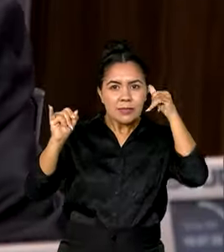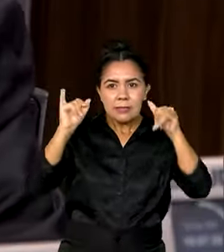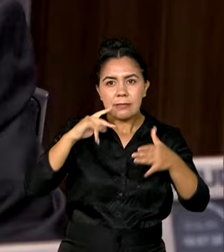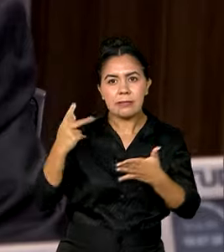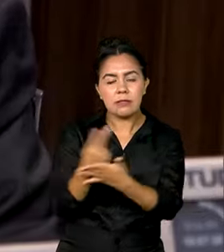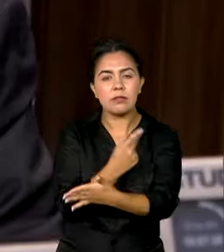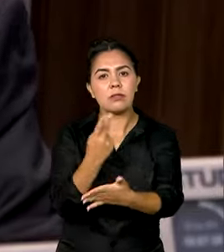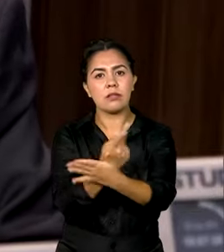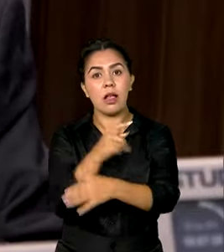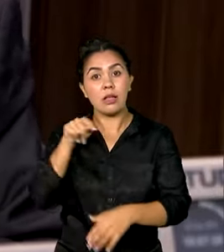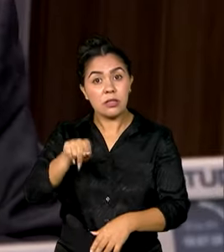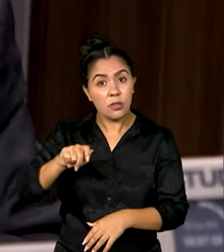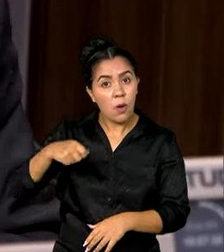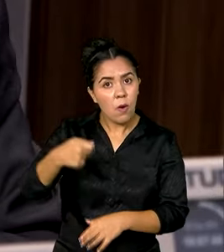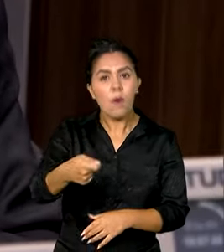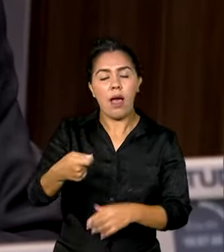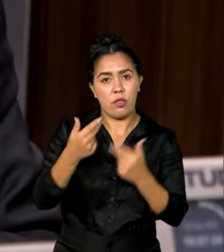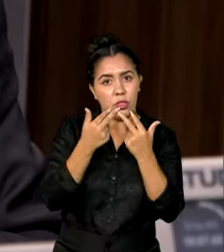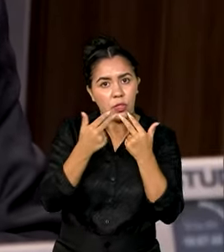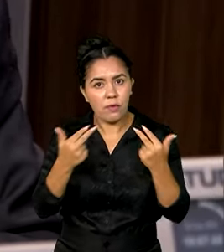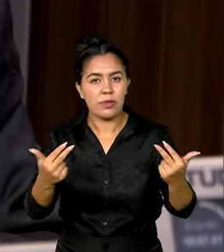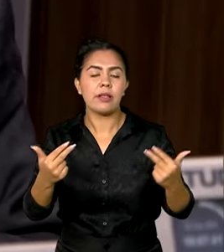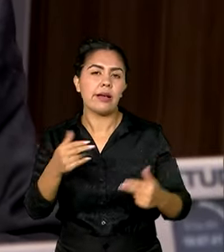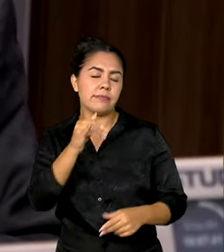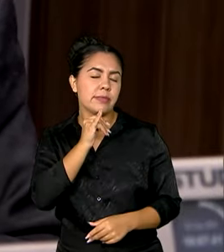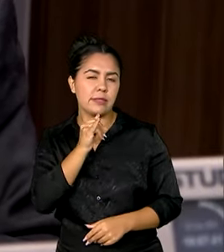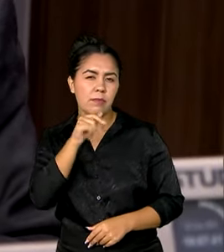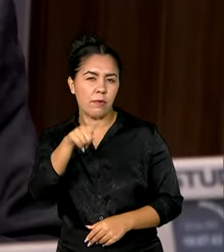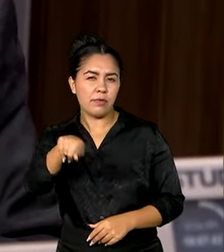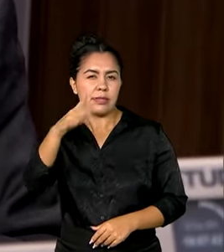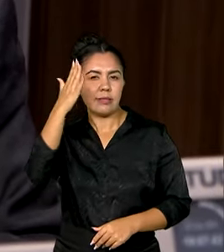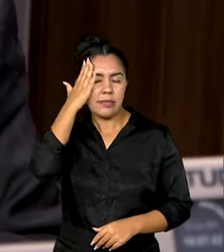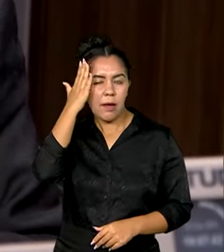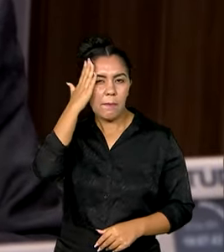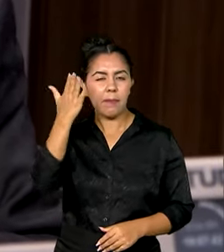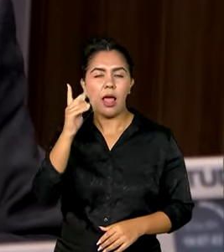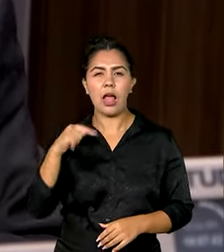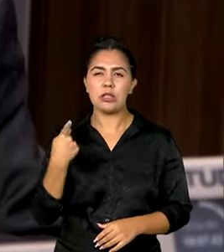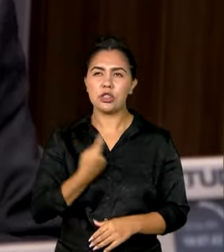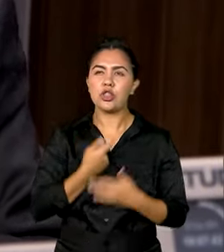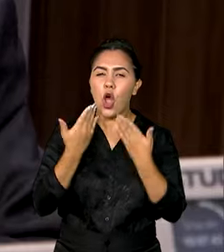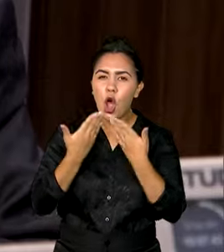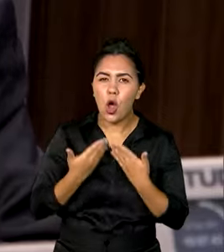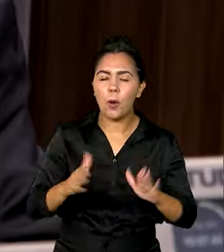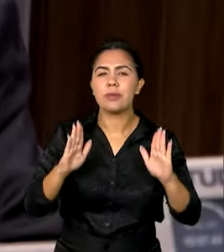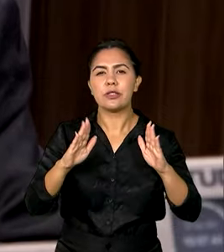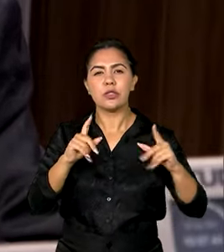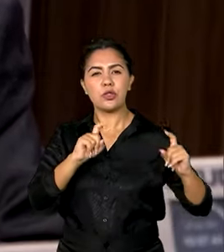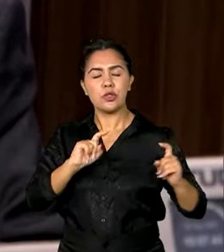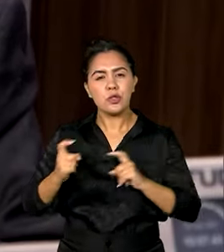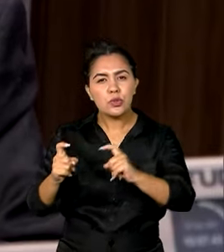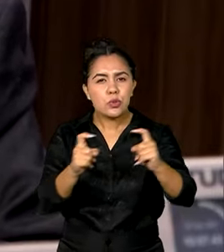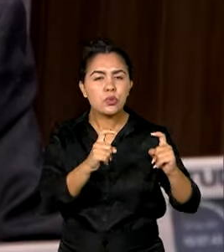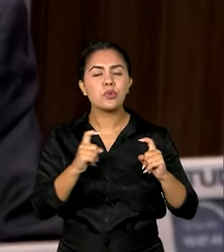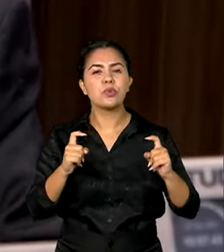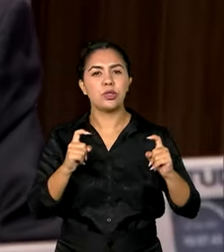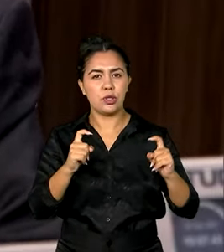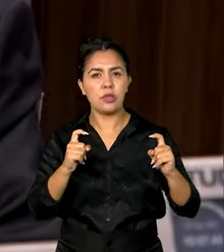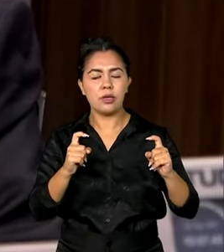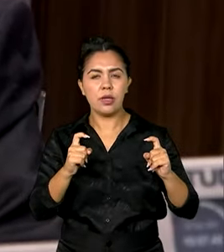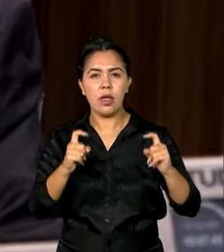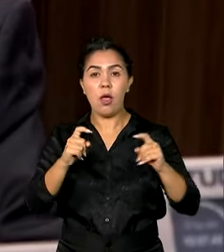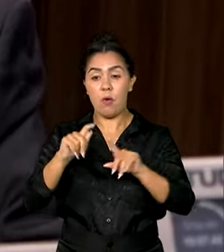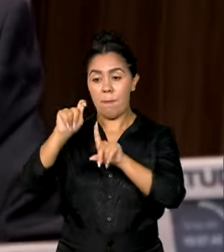nosso país. Para vocês terem uma ideia, a gente começou a discutir a prevenção a partir de